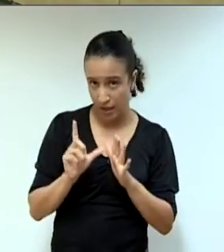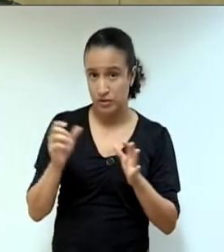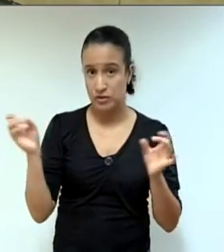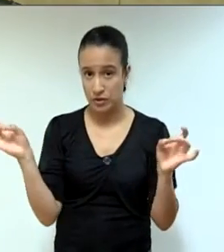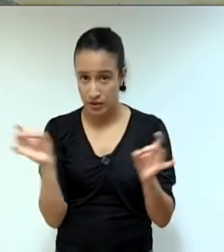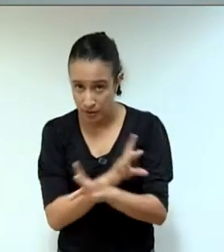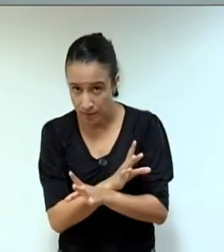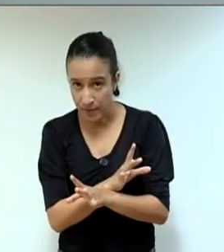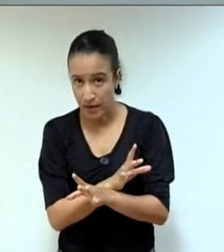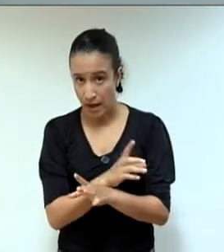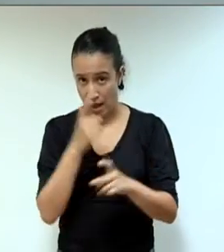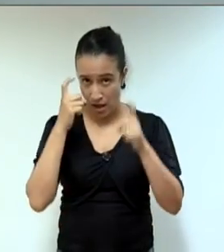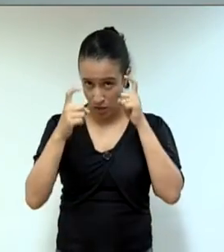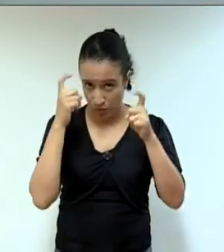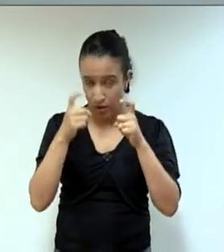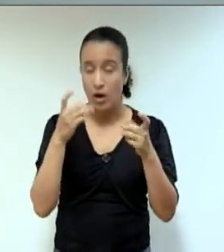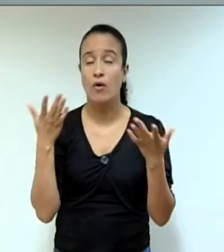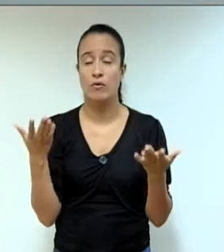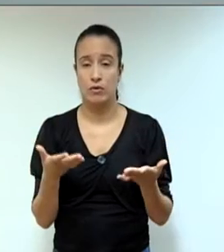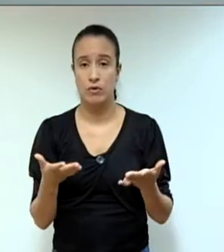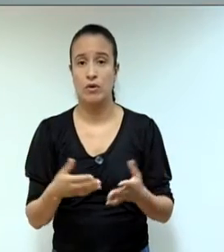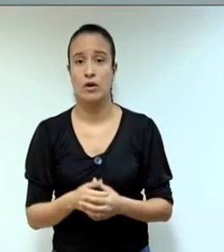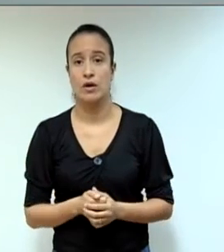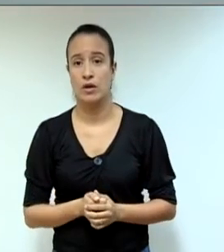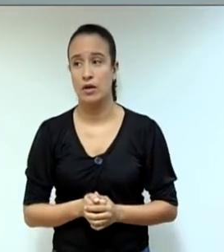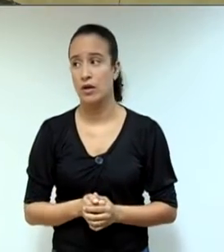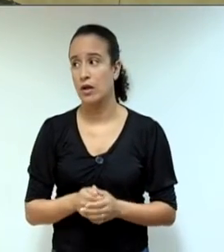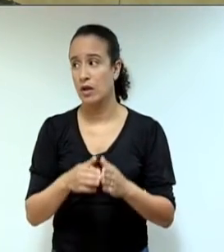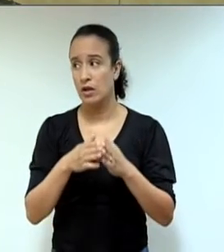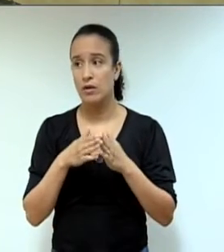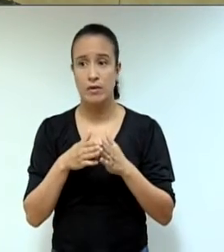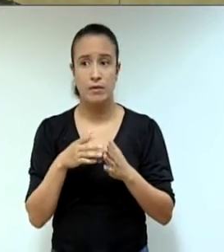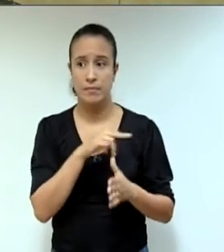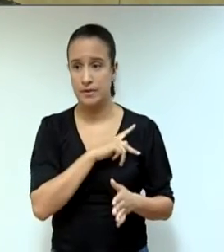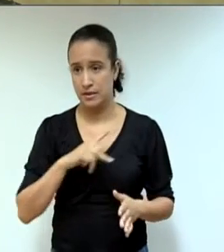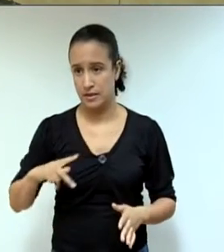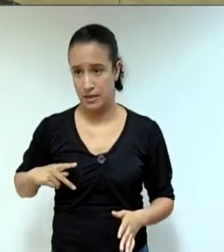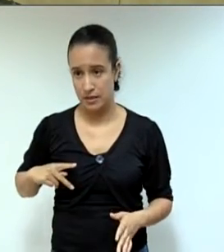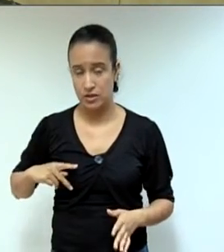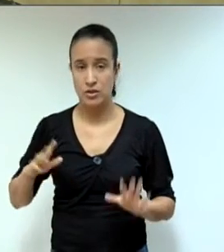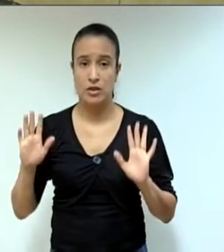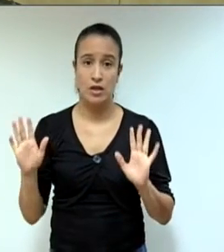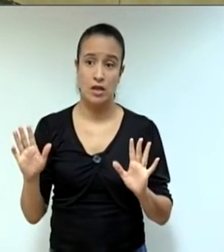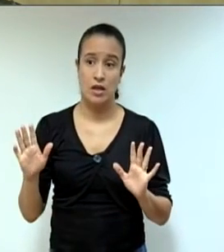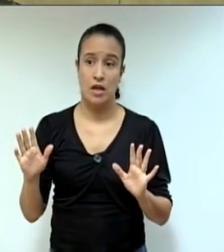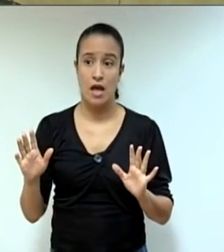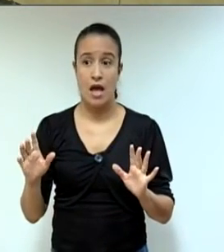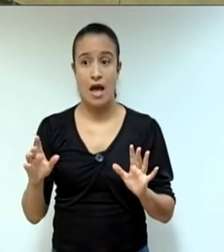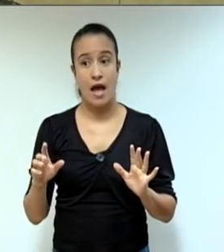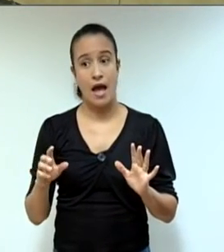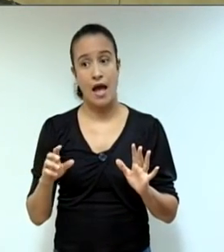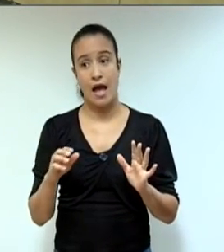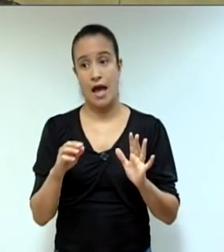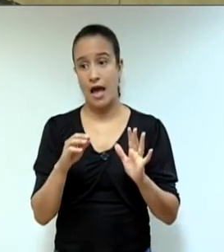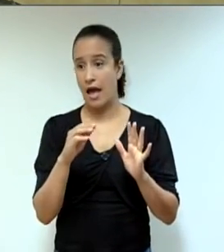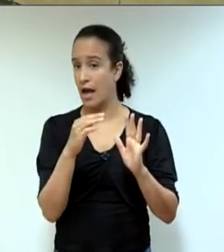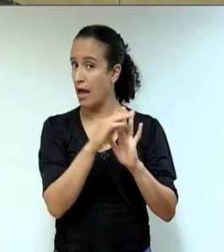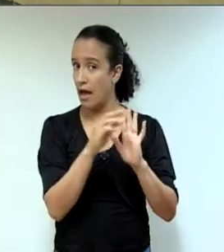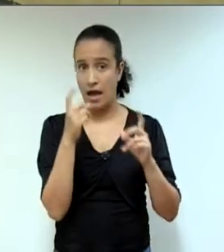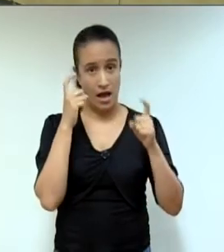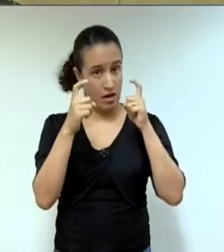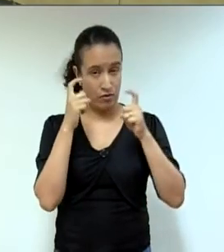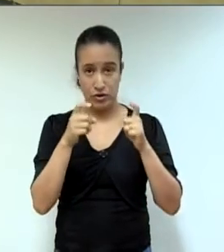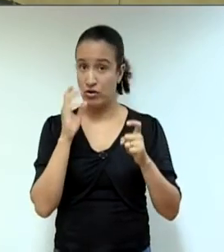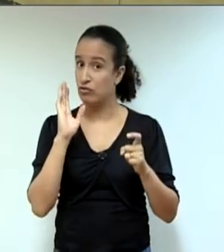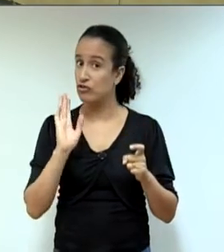projeto... Presidente, só uma questão de ordem. A sessão é extraordinária, a pauta é única e já está precluso o direito do